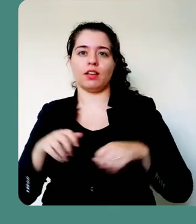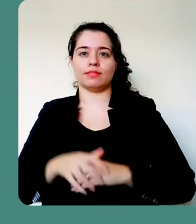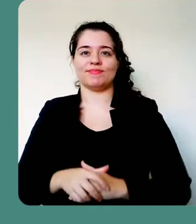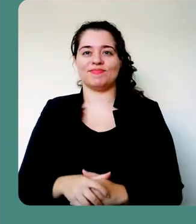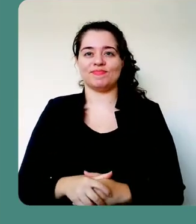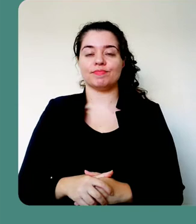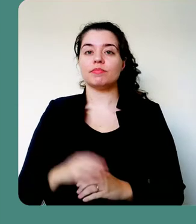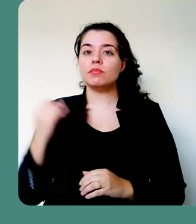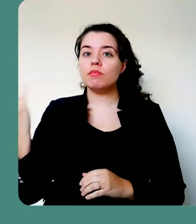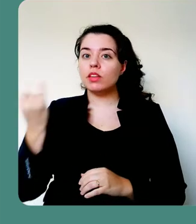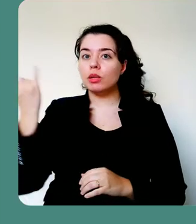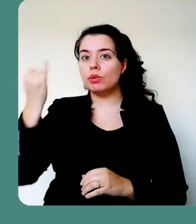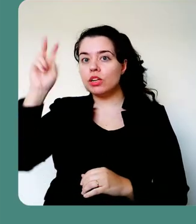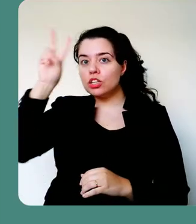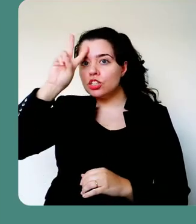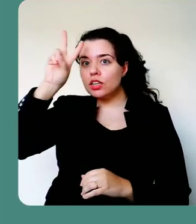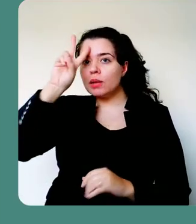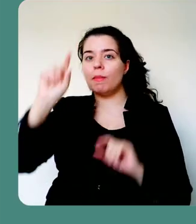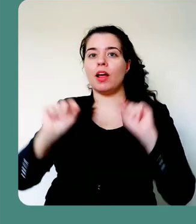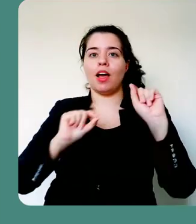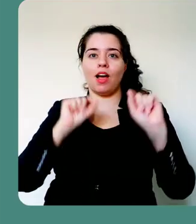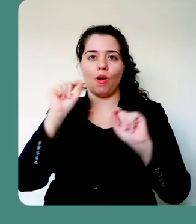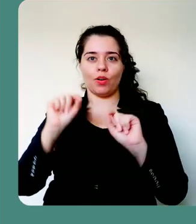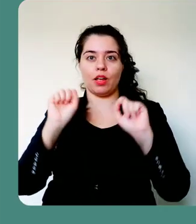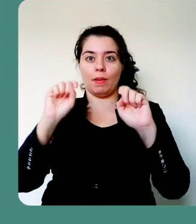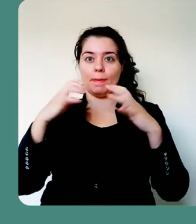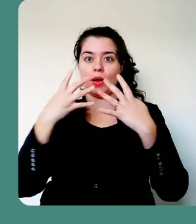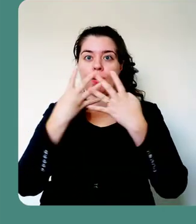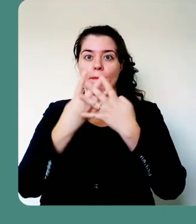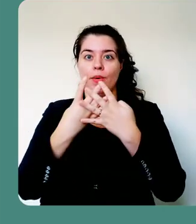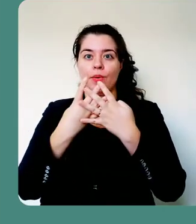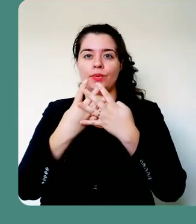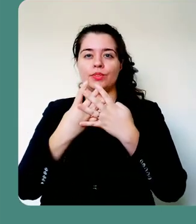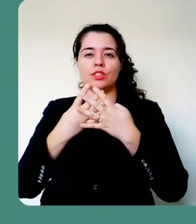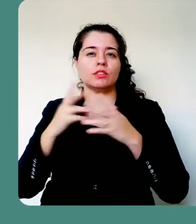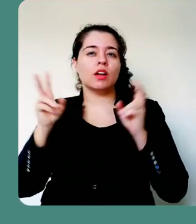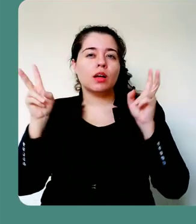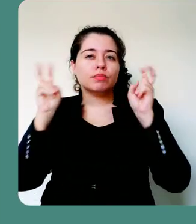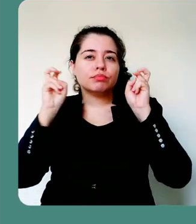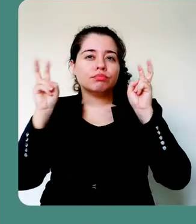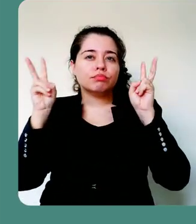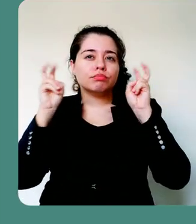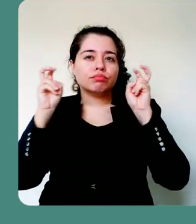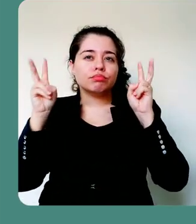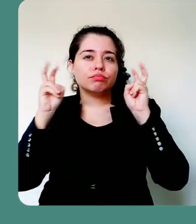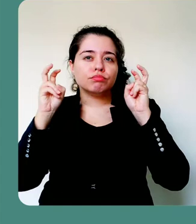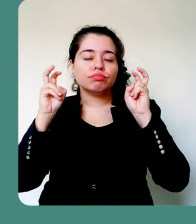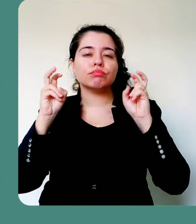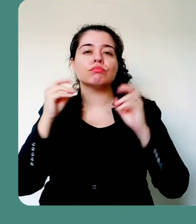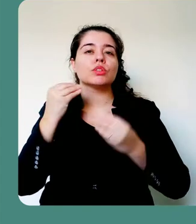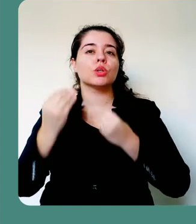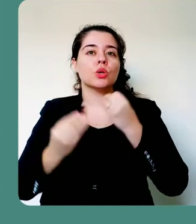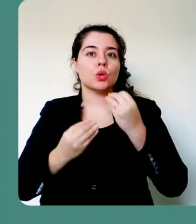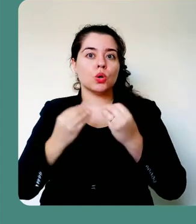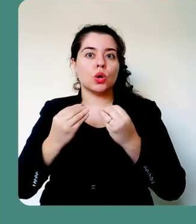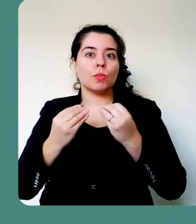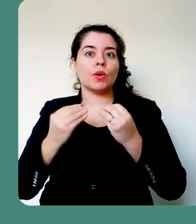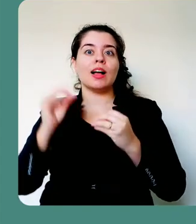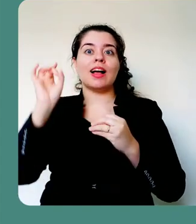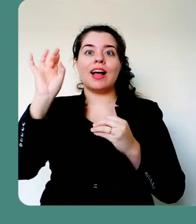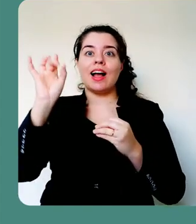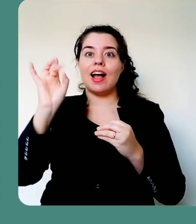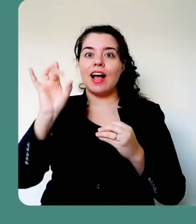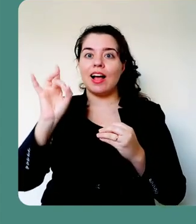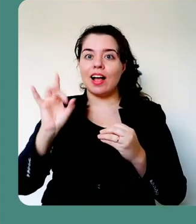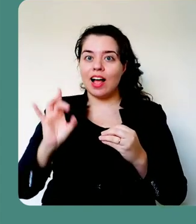deixar destacado é que o PowerPoint vai fazer a captura de áudio e vai vincular esta captura de áudio para cada